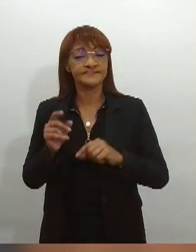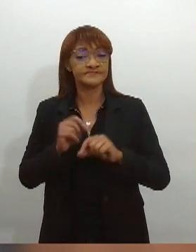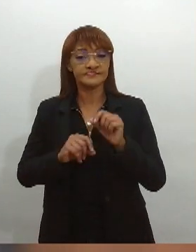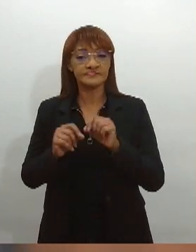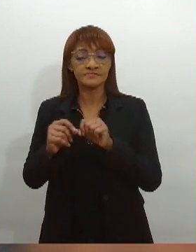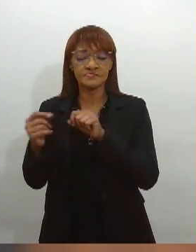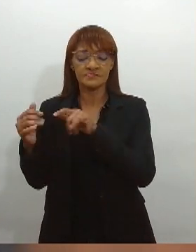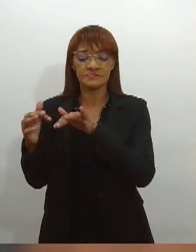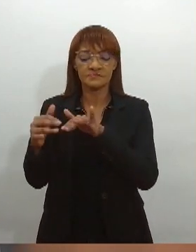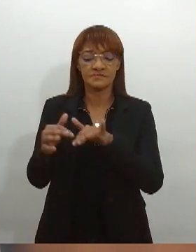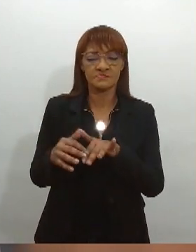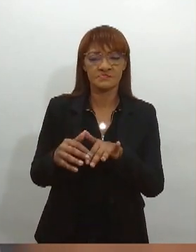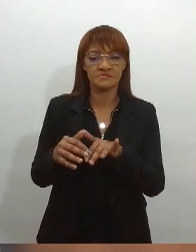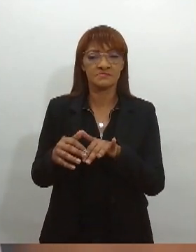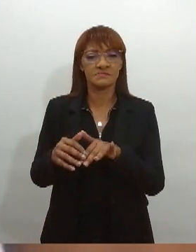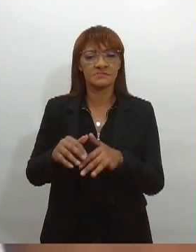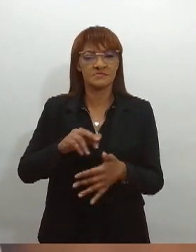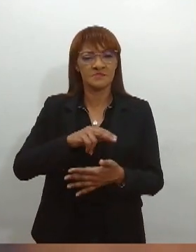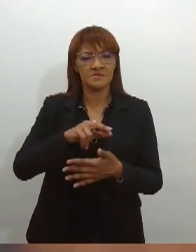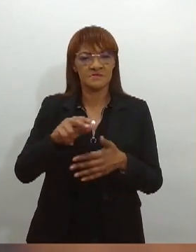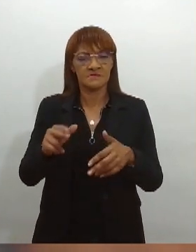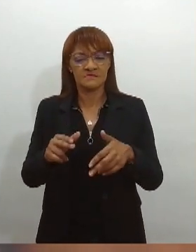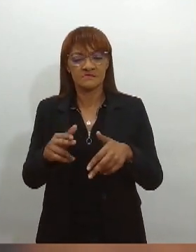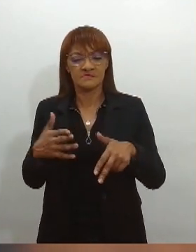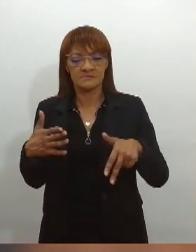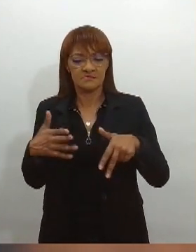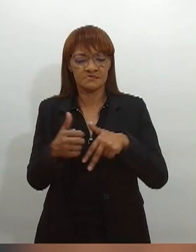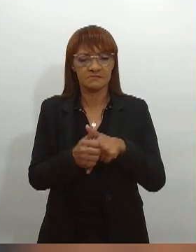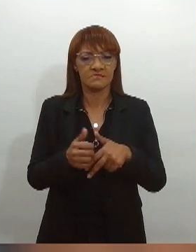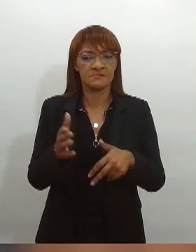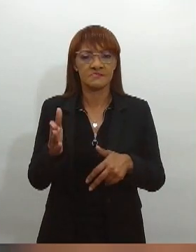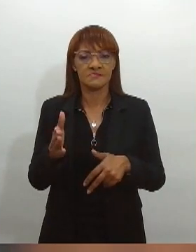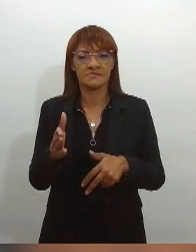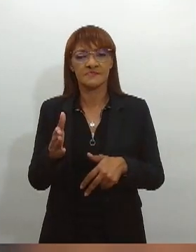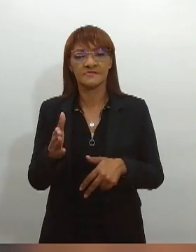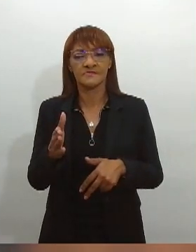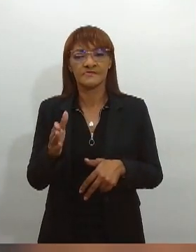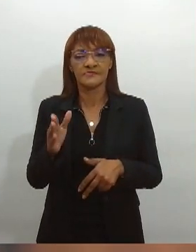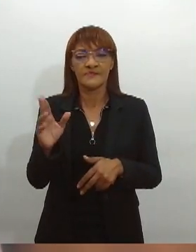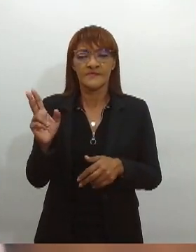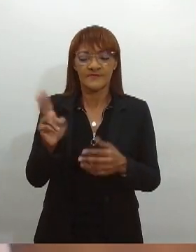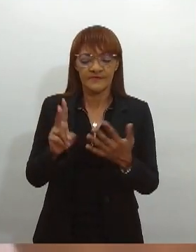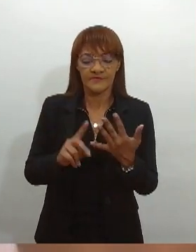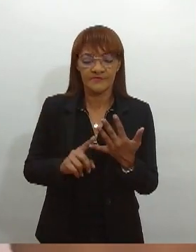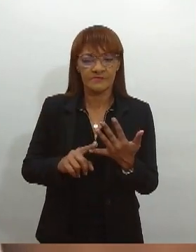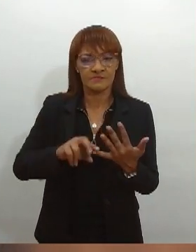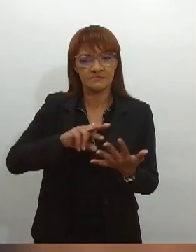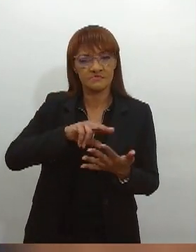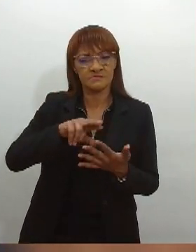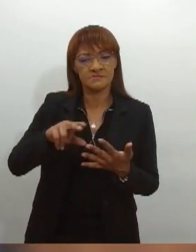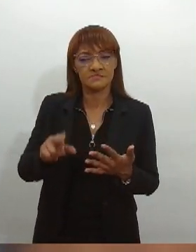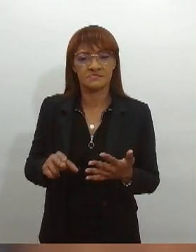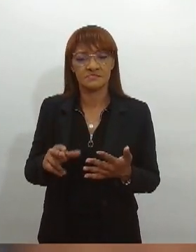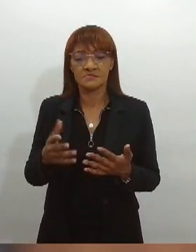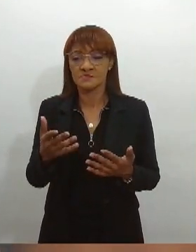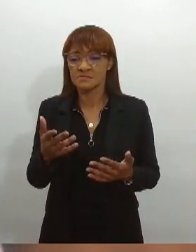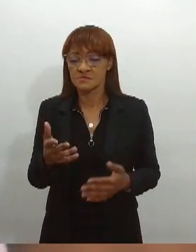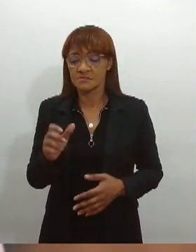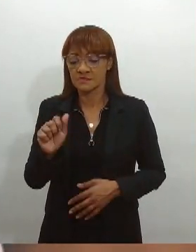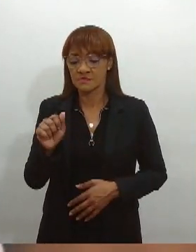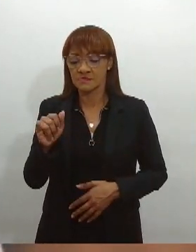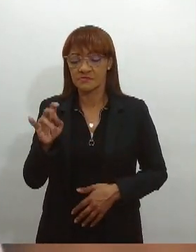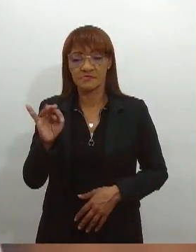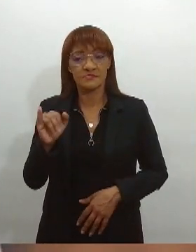Afeganistão, da Venezuela, do Haiti. E nós precisamos ter o nosso senso de irmandade, de